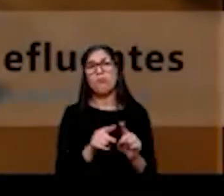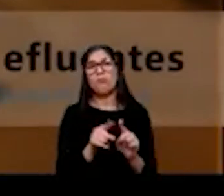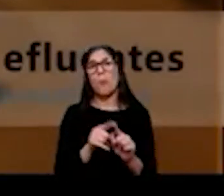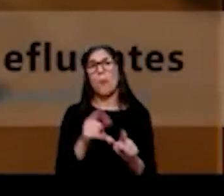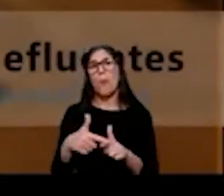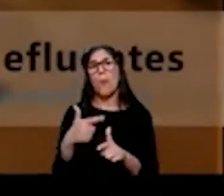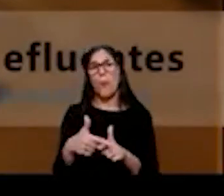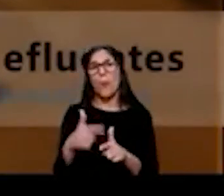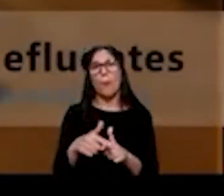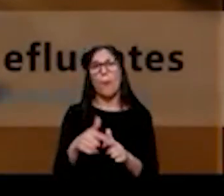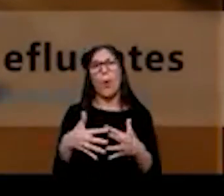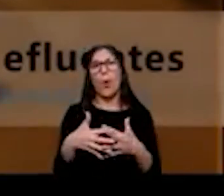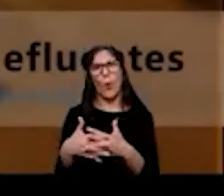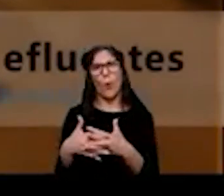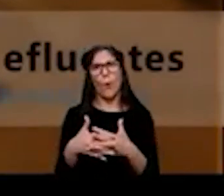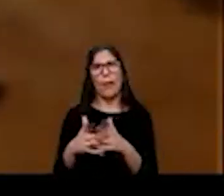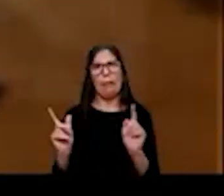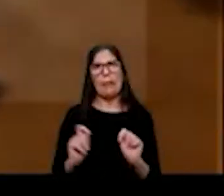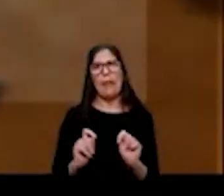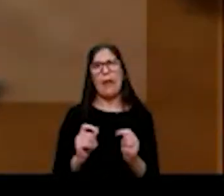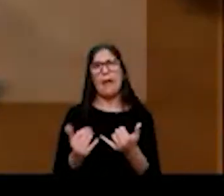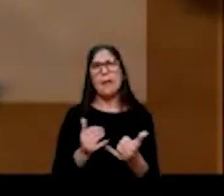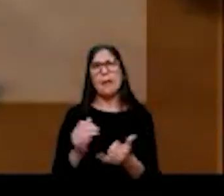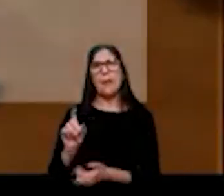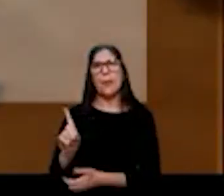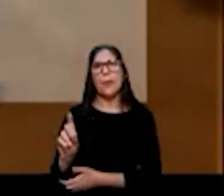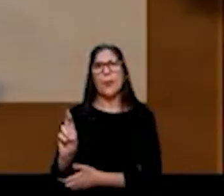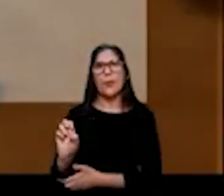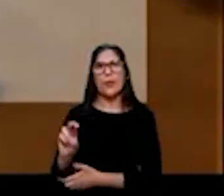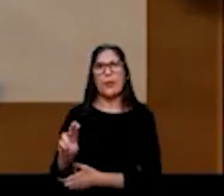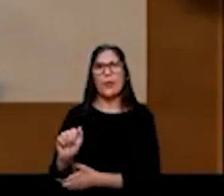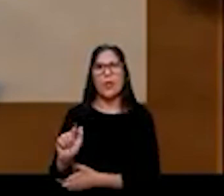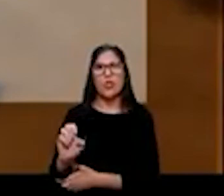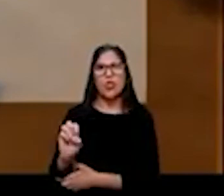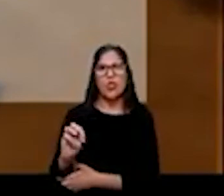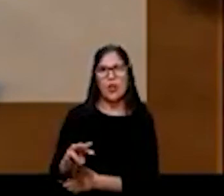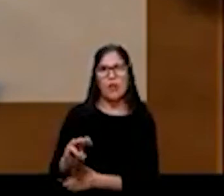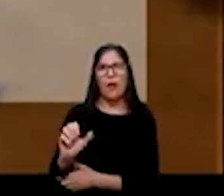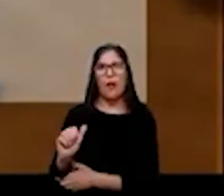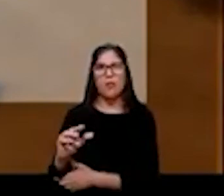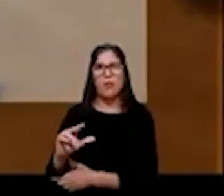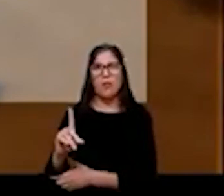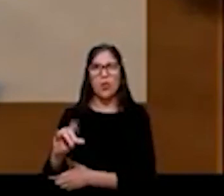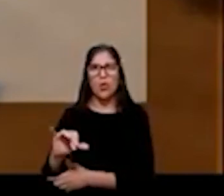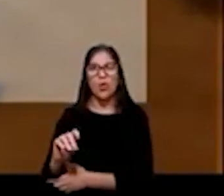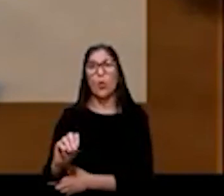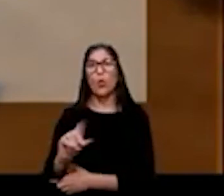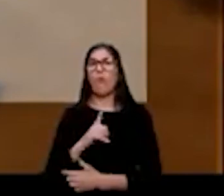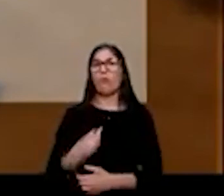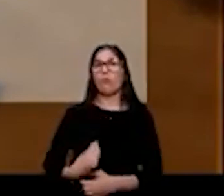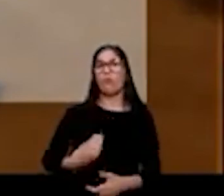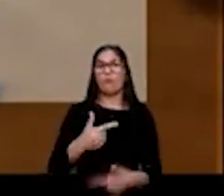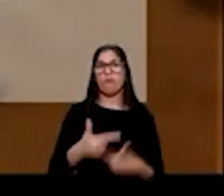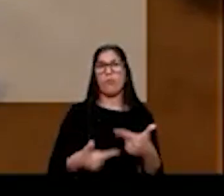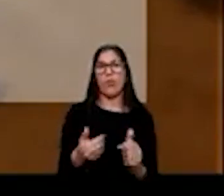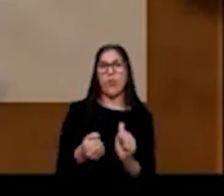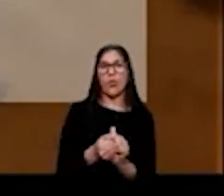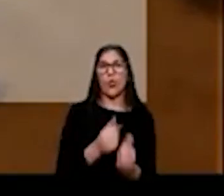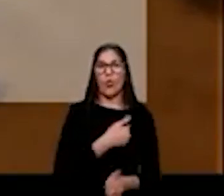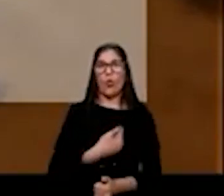complexos como a drenagem ácida de Minas. Trabalhamos com empresas e governos desenvolvendo soluções